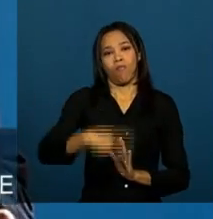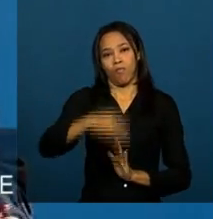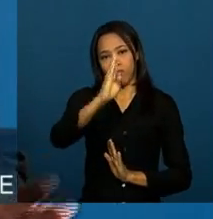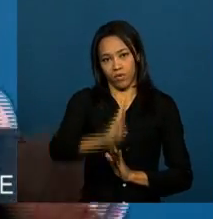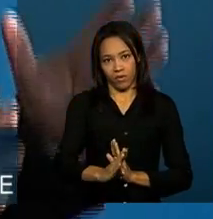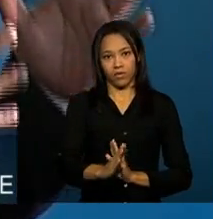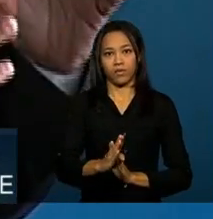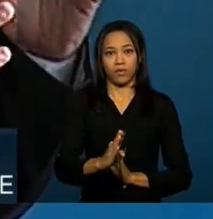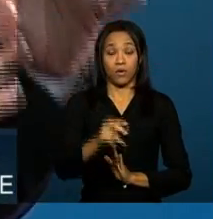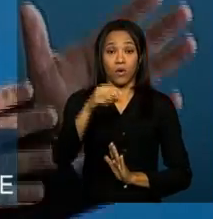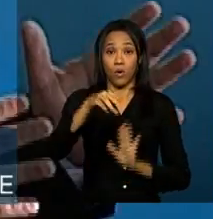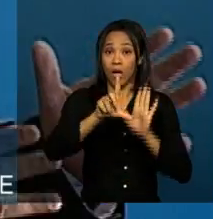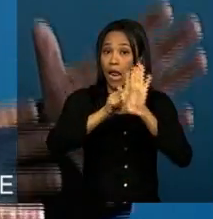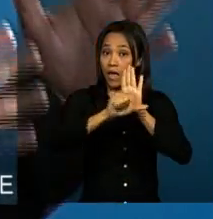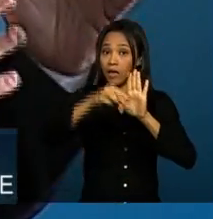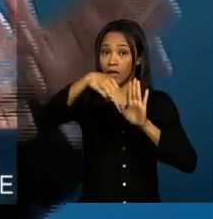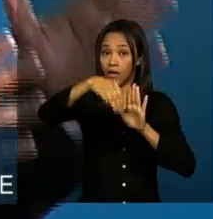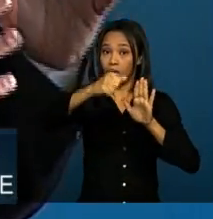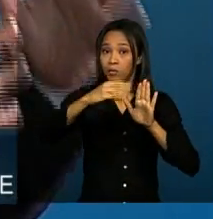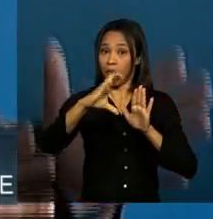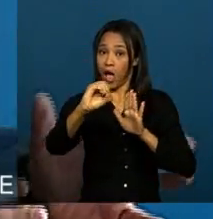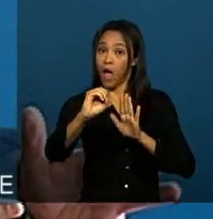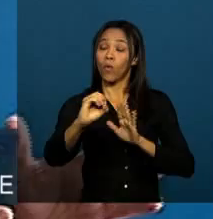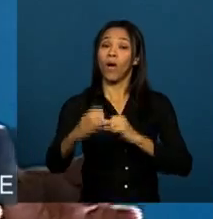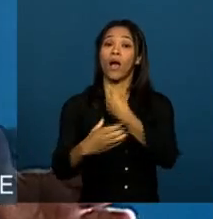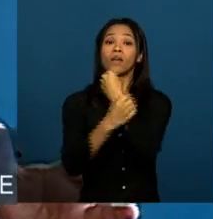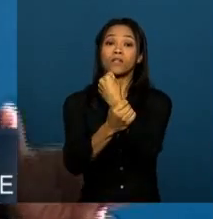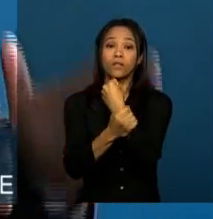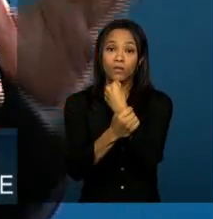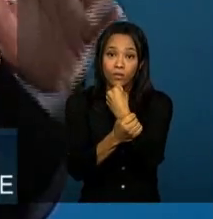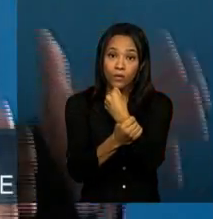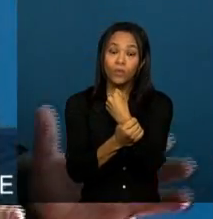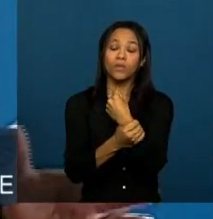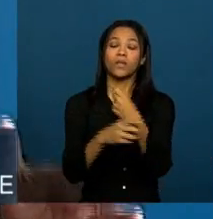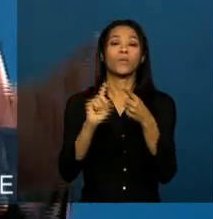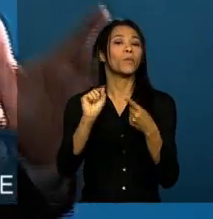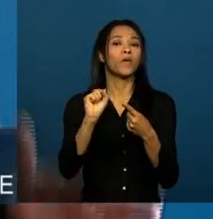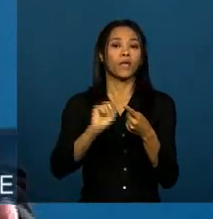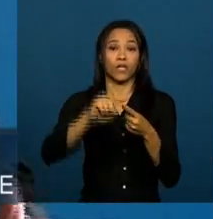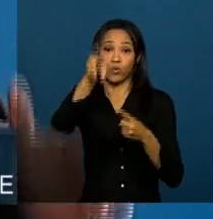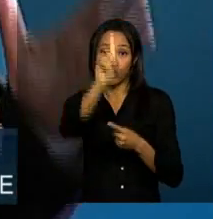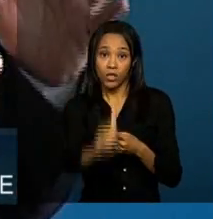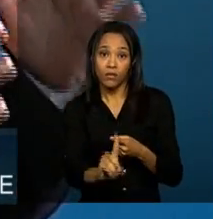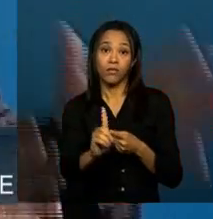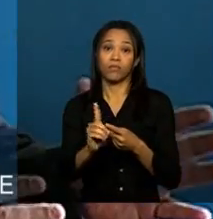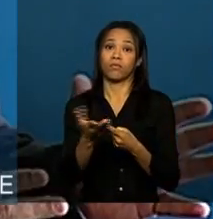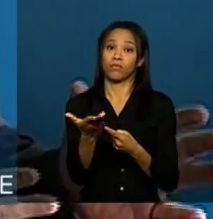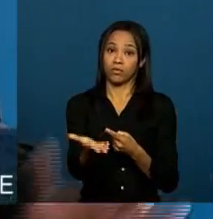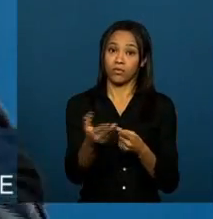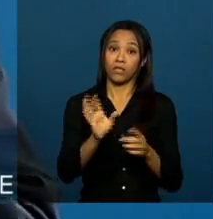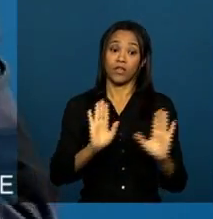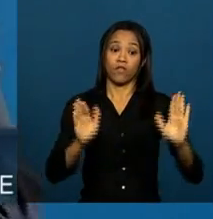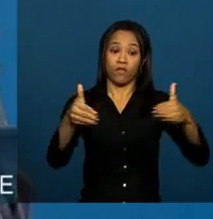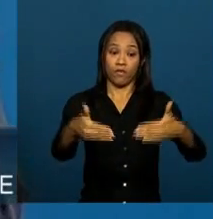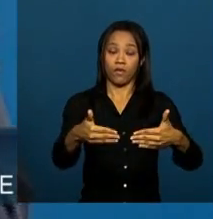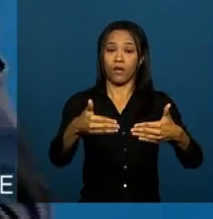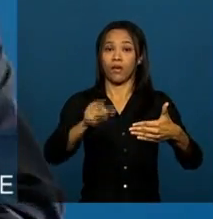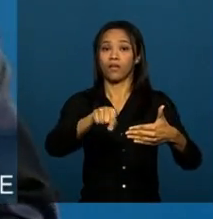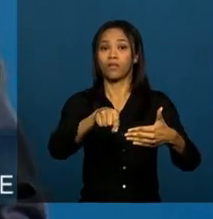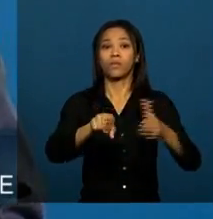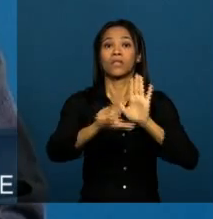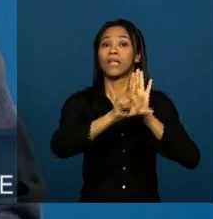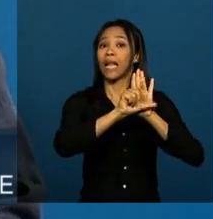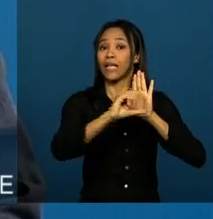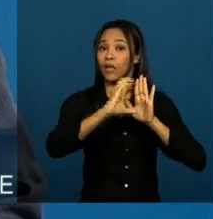mais faz do que transpor as garantias fundamentais, os direitos sociais fundamentais, do campo da Constituição para o